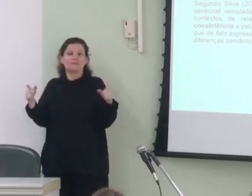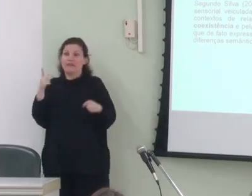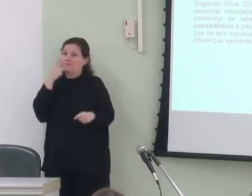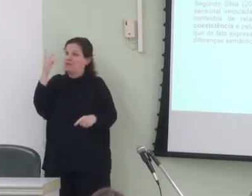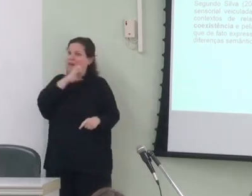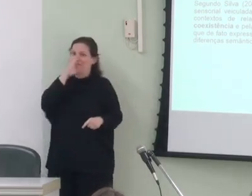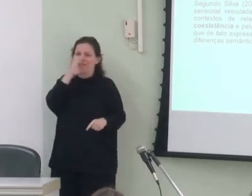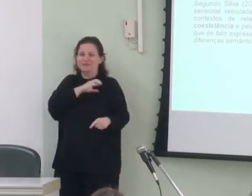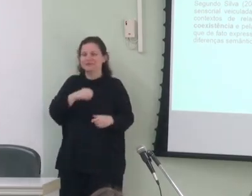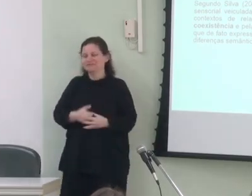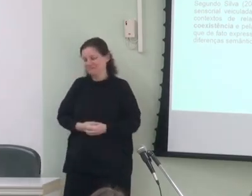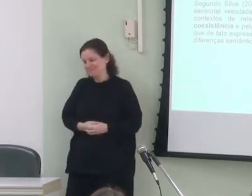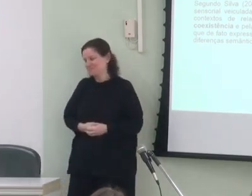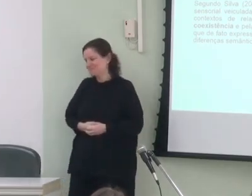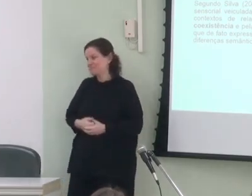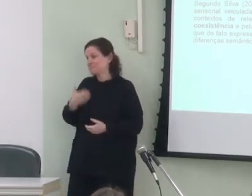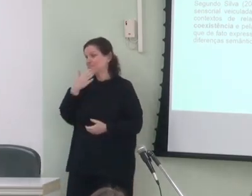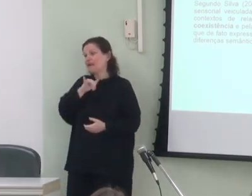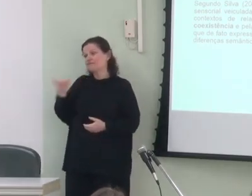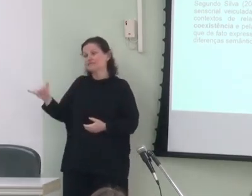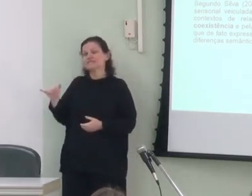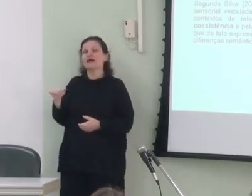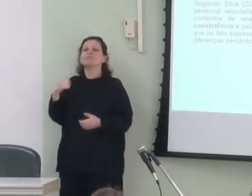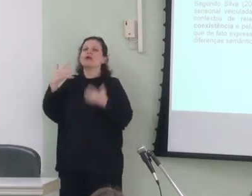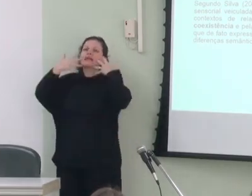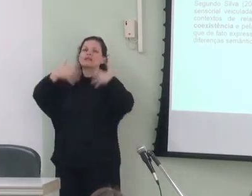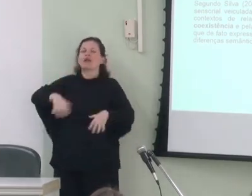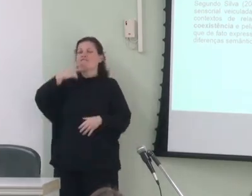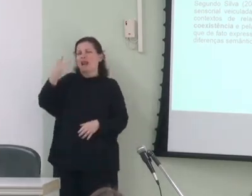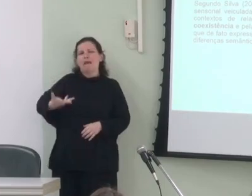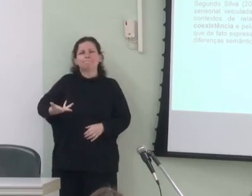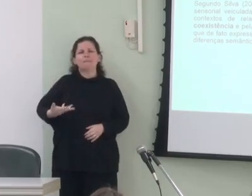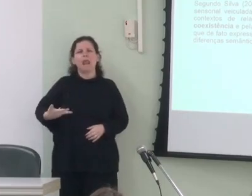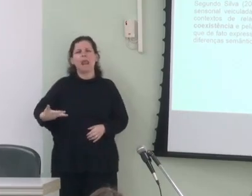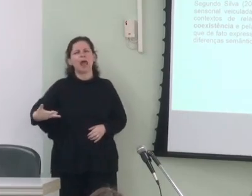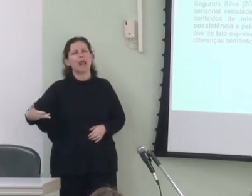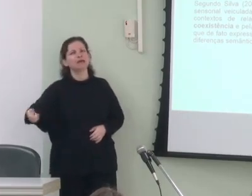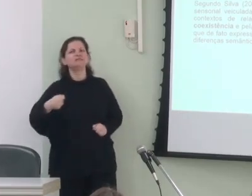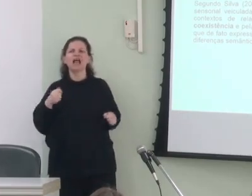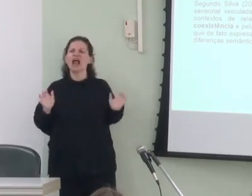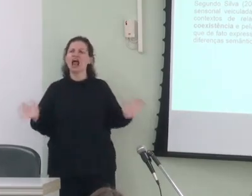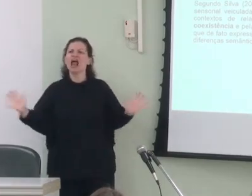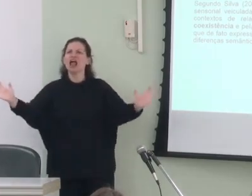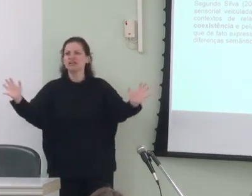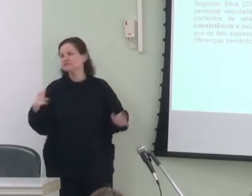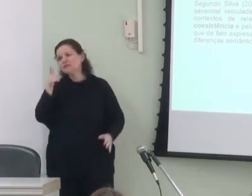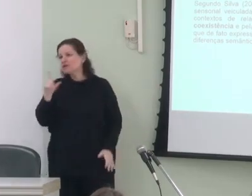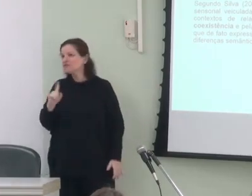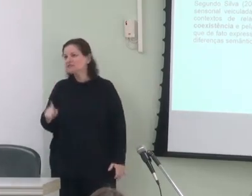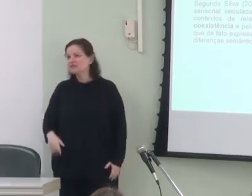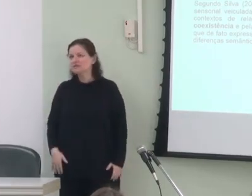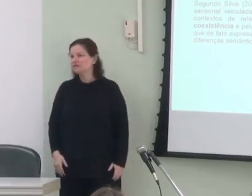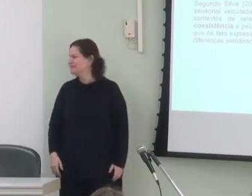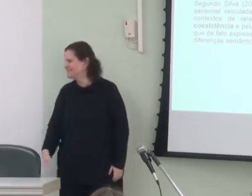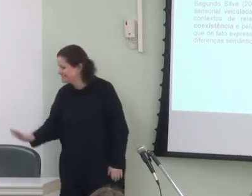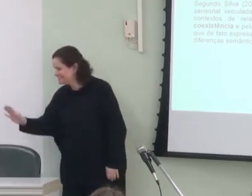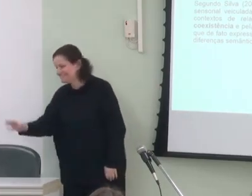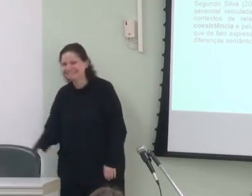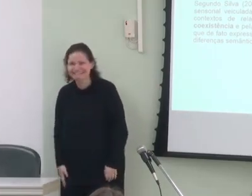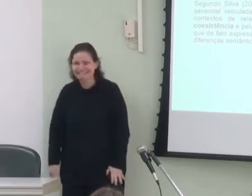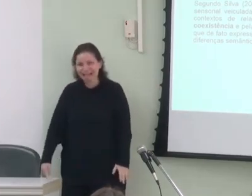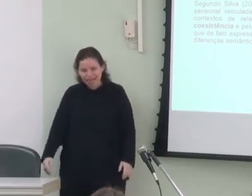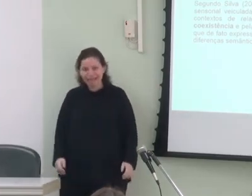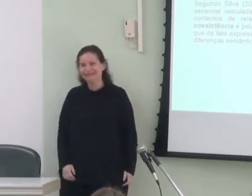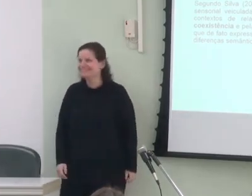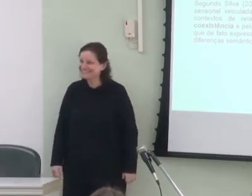me avisa sempre por favor o meu natural é falar muito mais rápido do que isso desculpa perdão